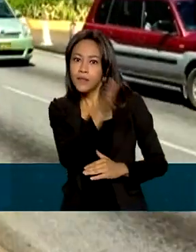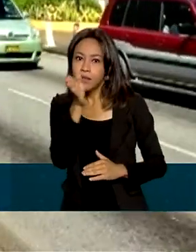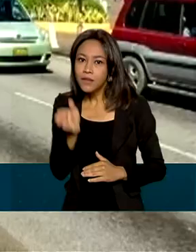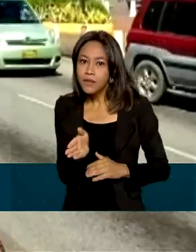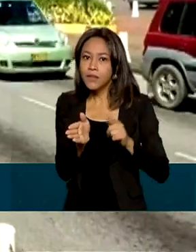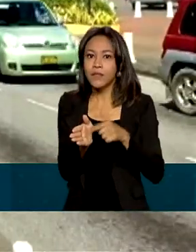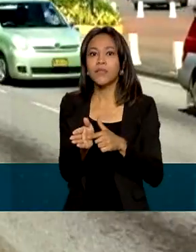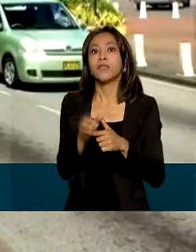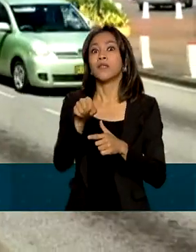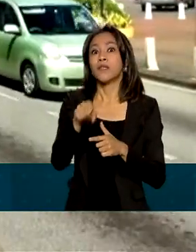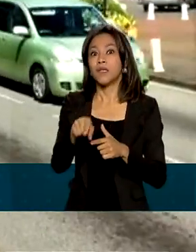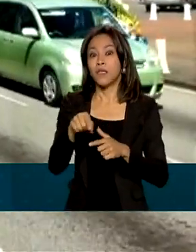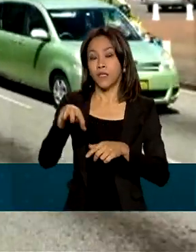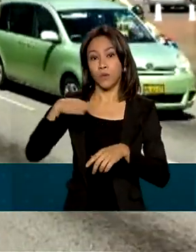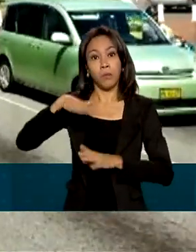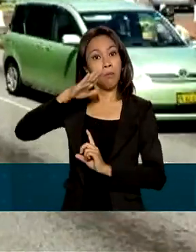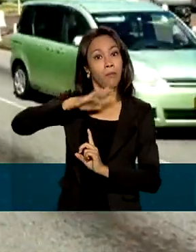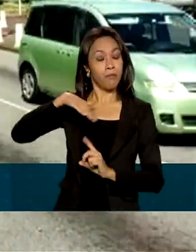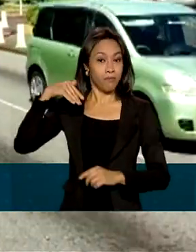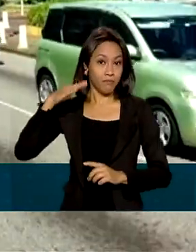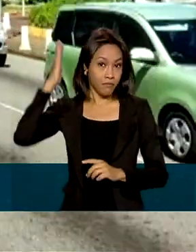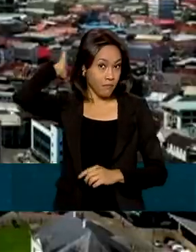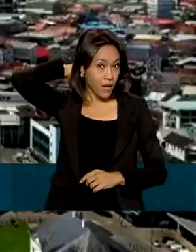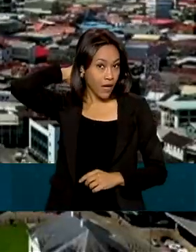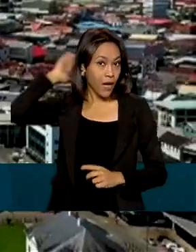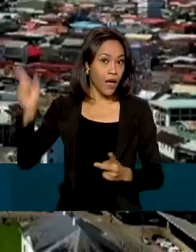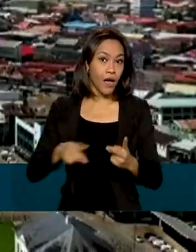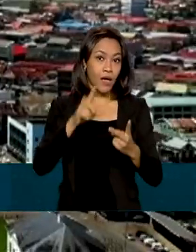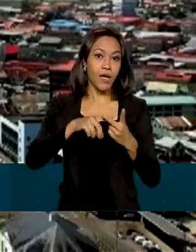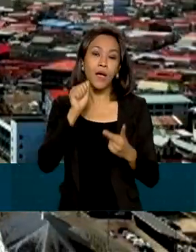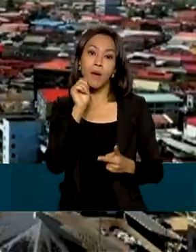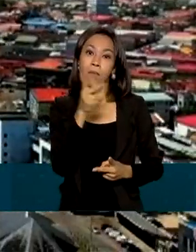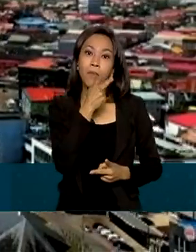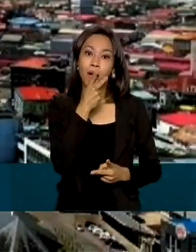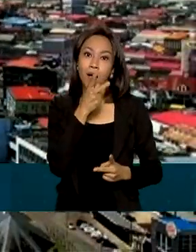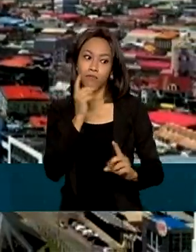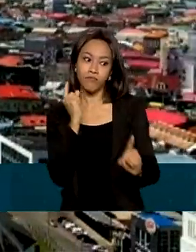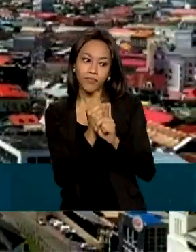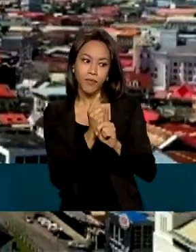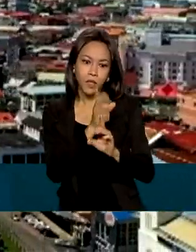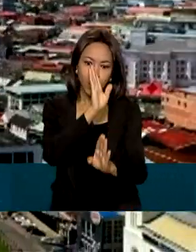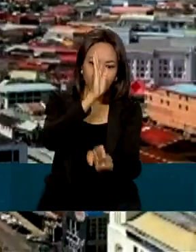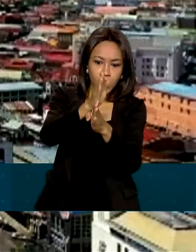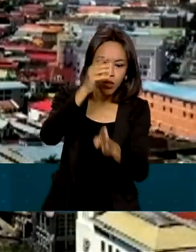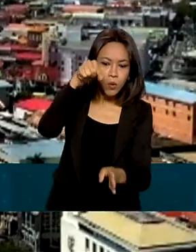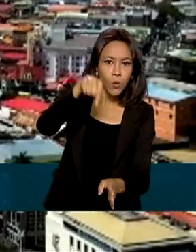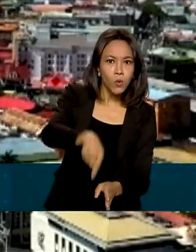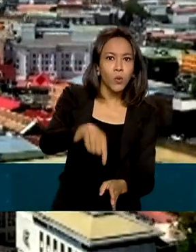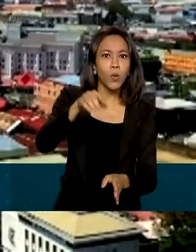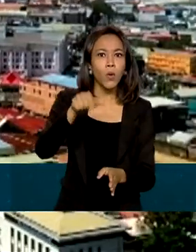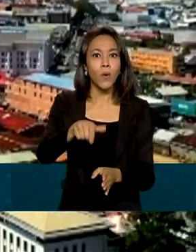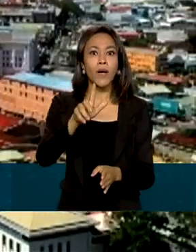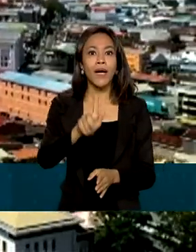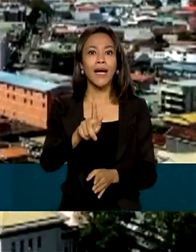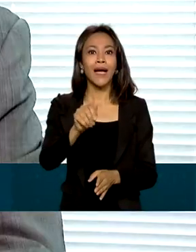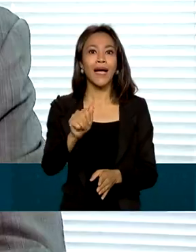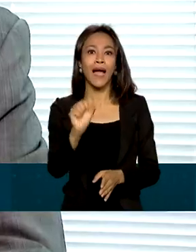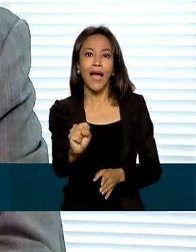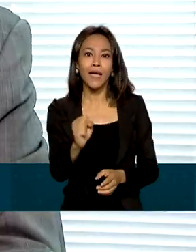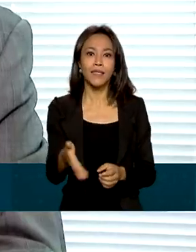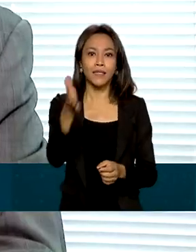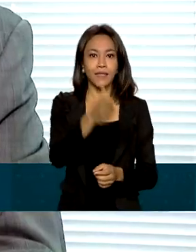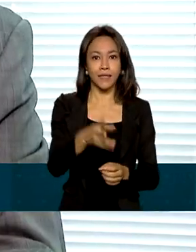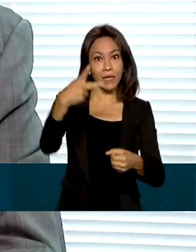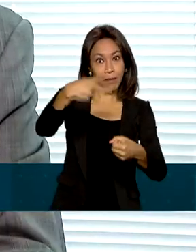faz fronteira com os estados do Pará e Amapá aumentou depois da descoberta de jazidas marítimas de gás e petróleo.